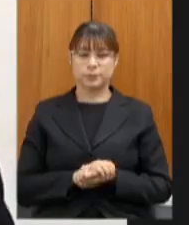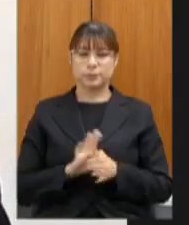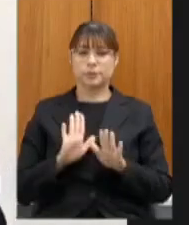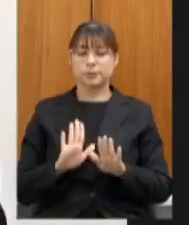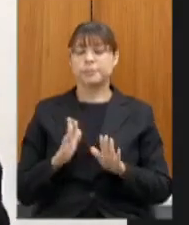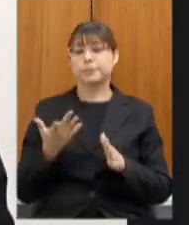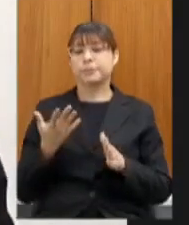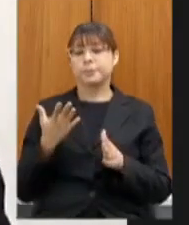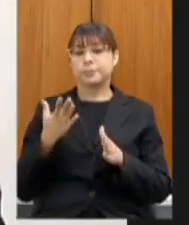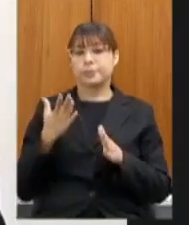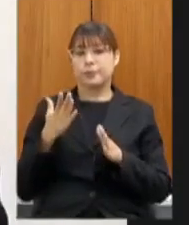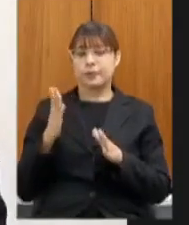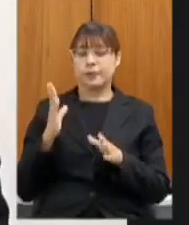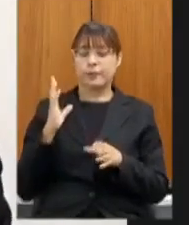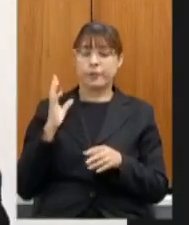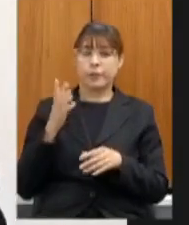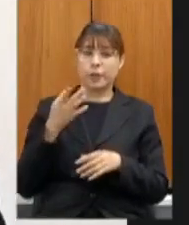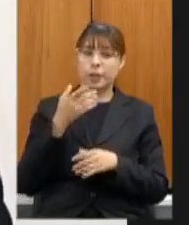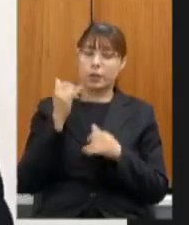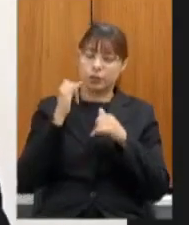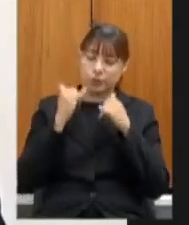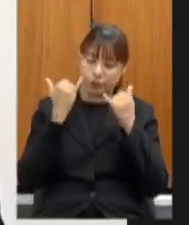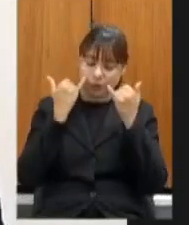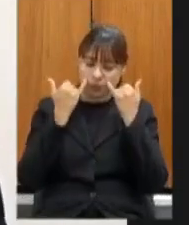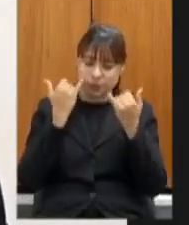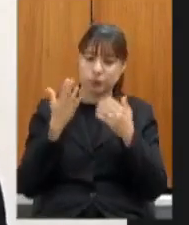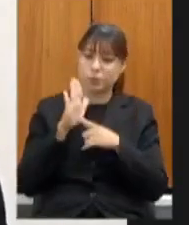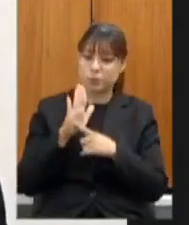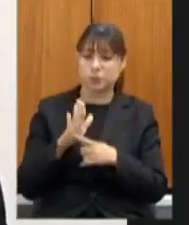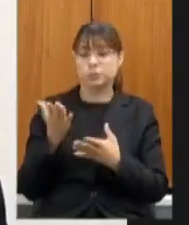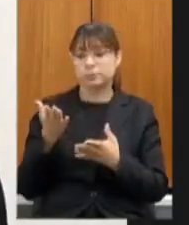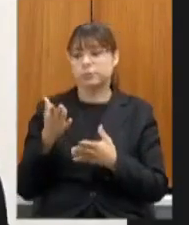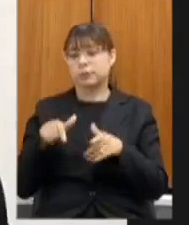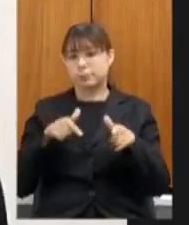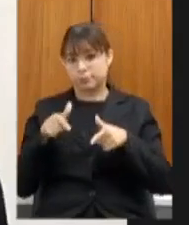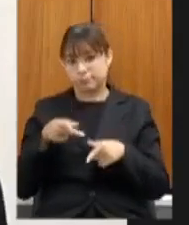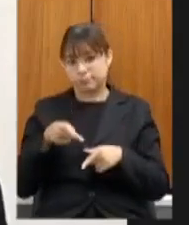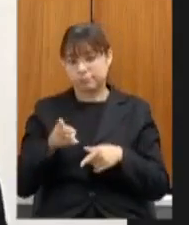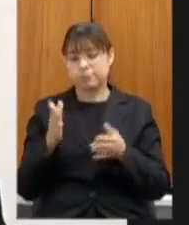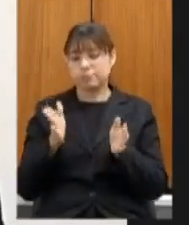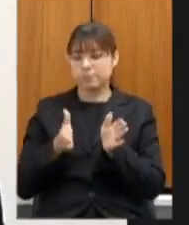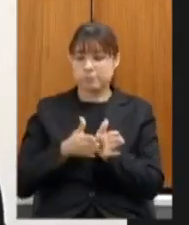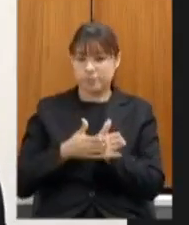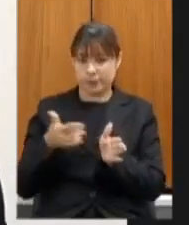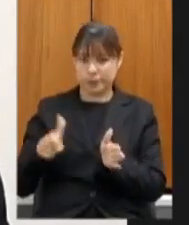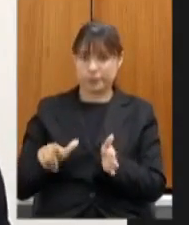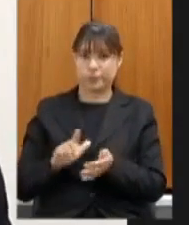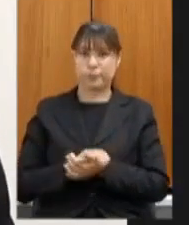demonstrando que as coisas estão no rumo certo que as coisas estão acontecendo então mais uma vez parabéns